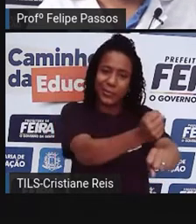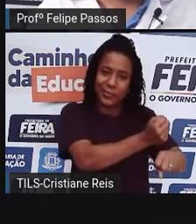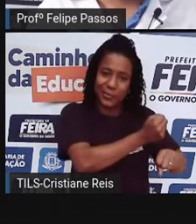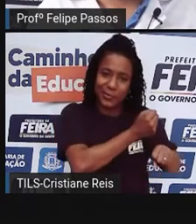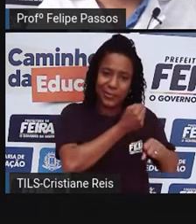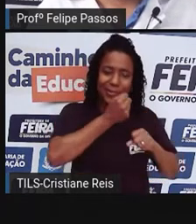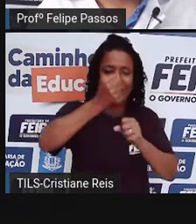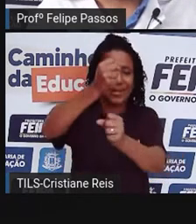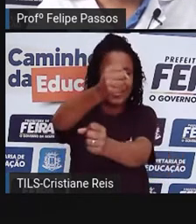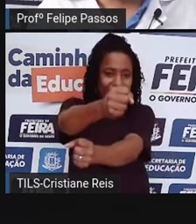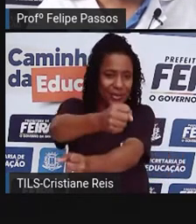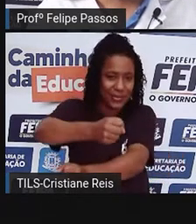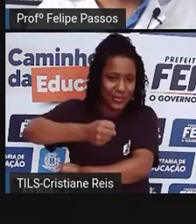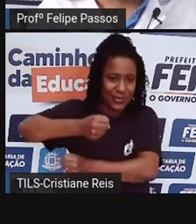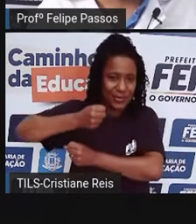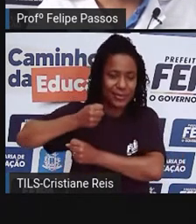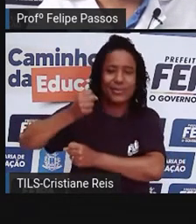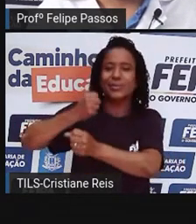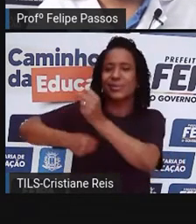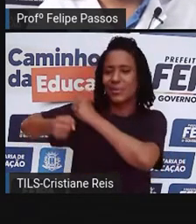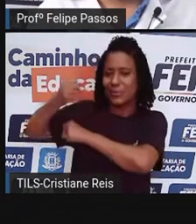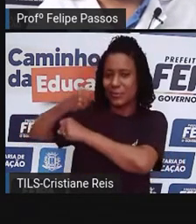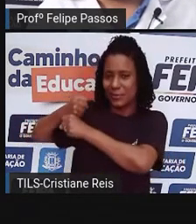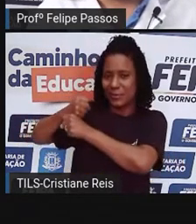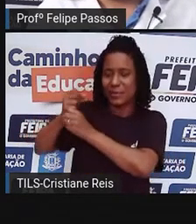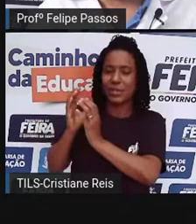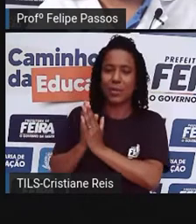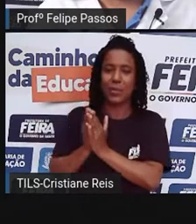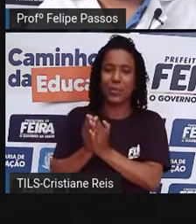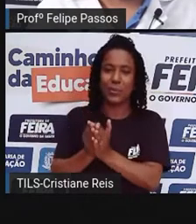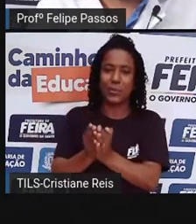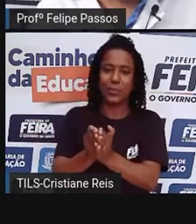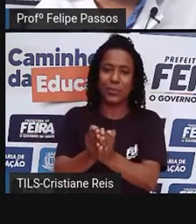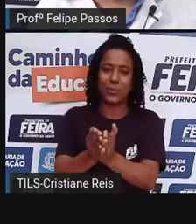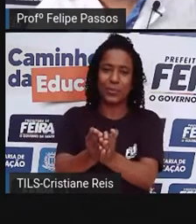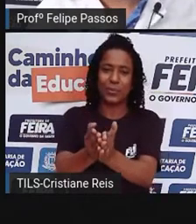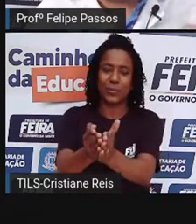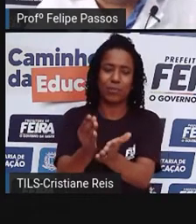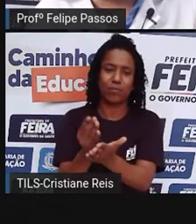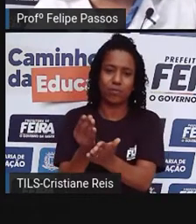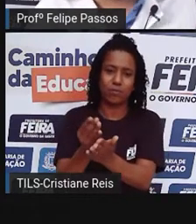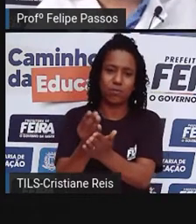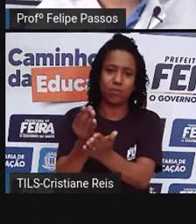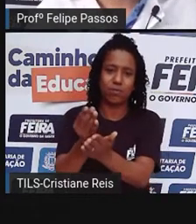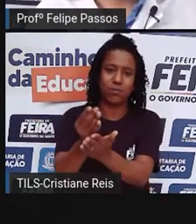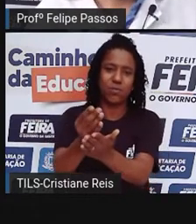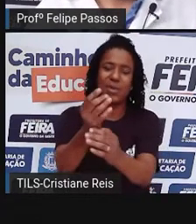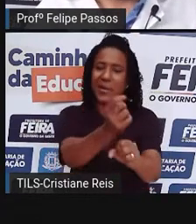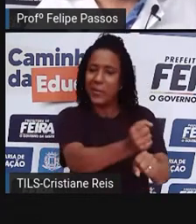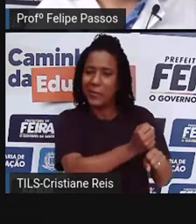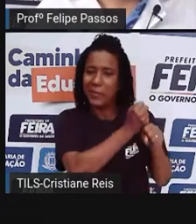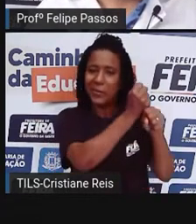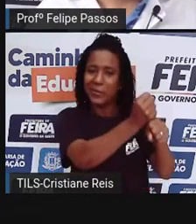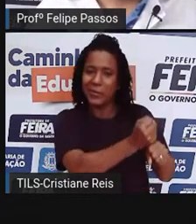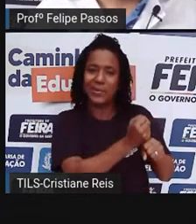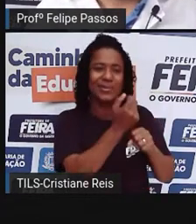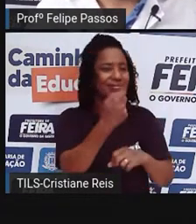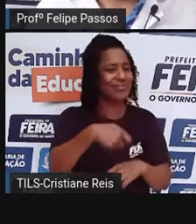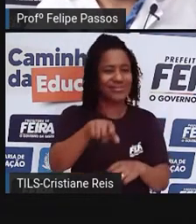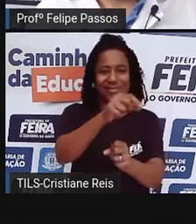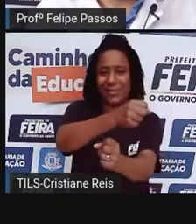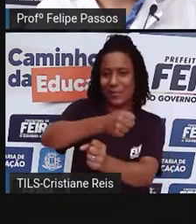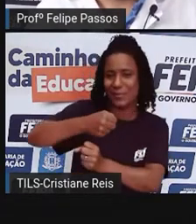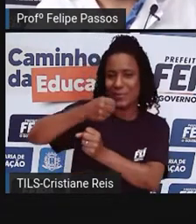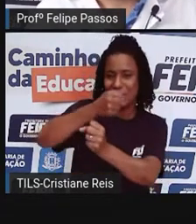Já há muitas décadas a gente tem barcos motorizados, né? Eles não precisam mais daquela força humana ali no remo ou simplesmente do